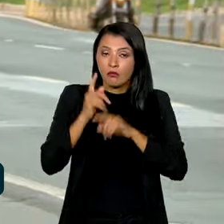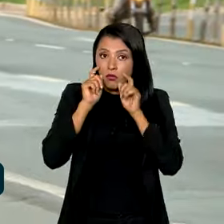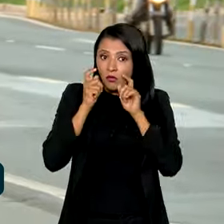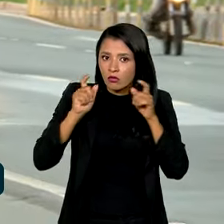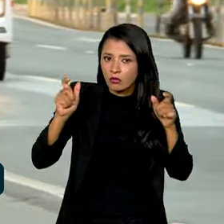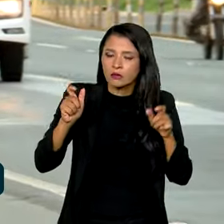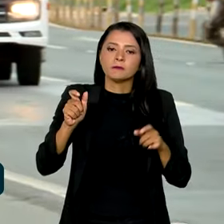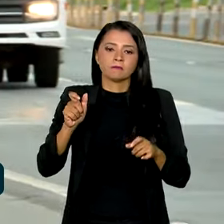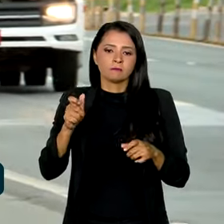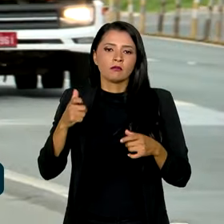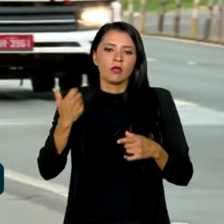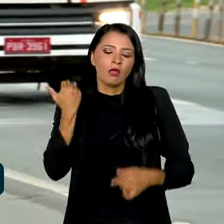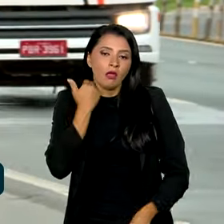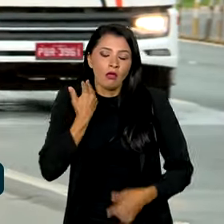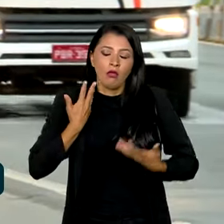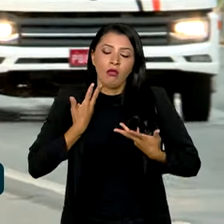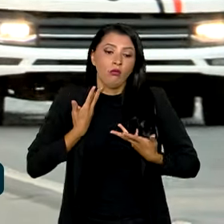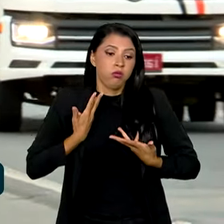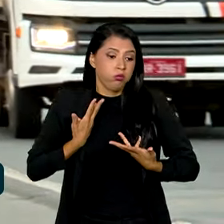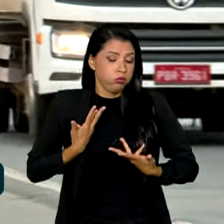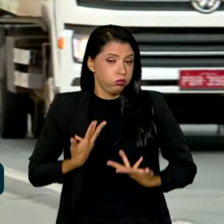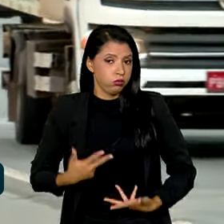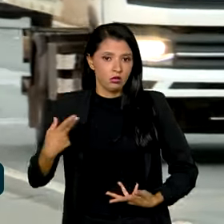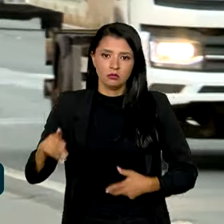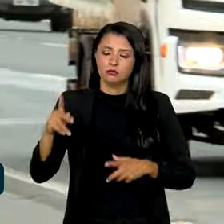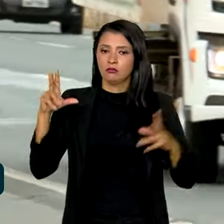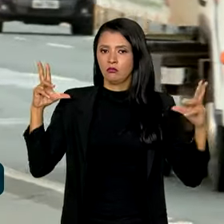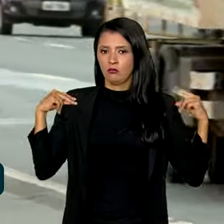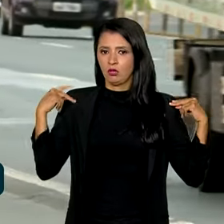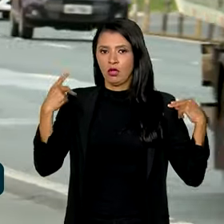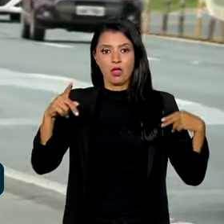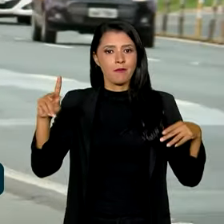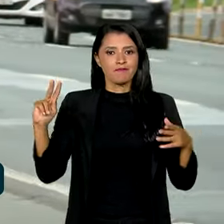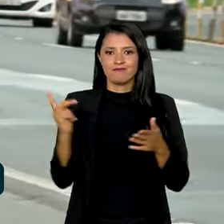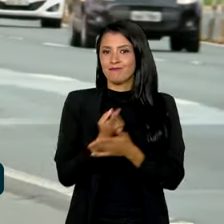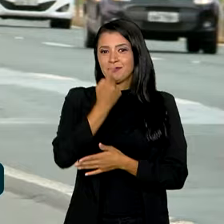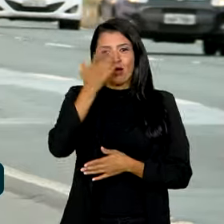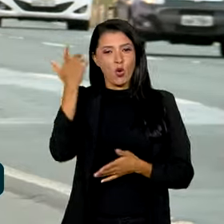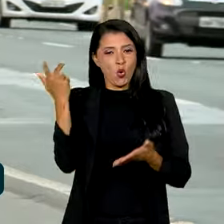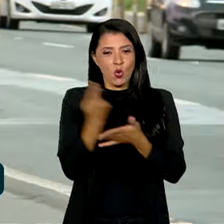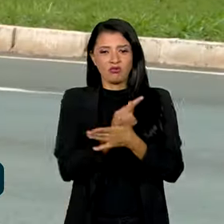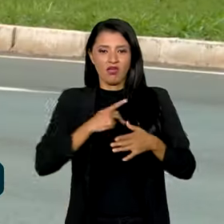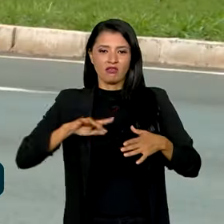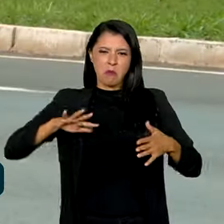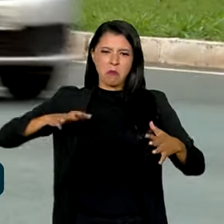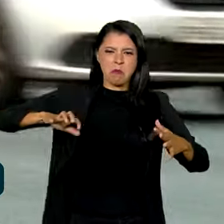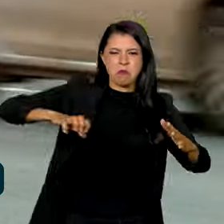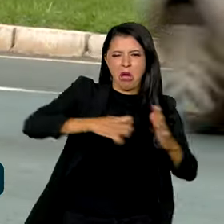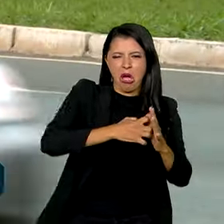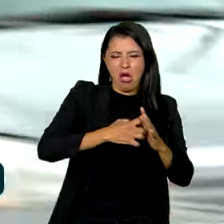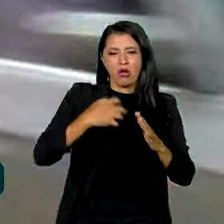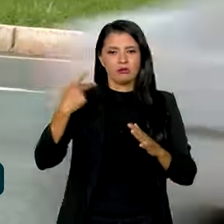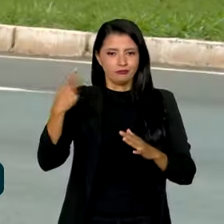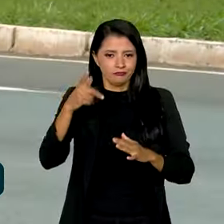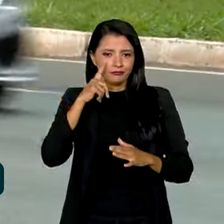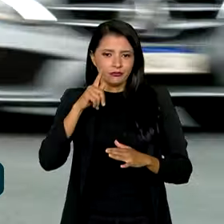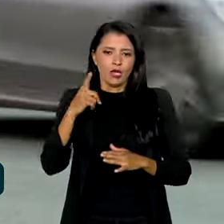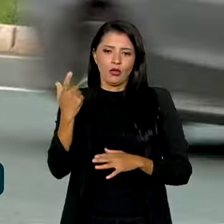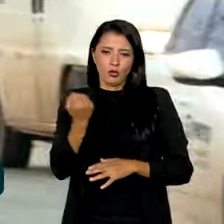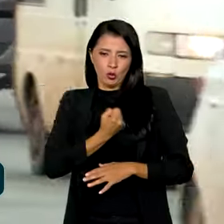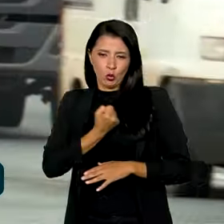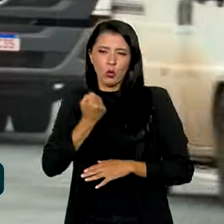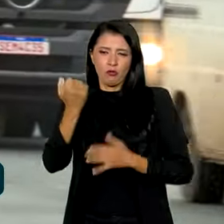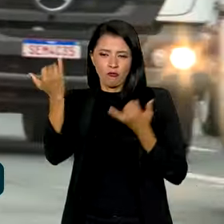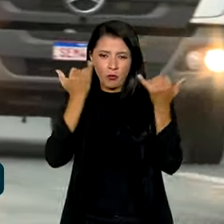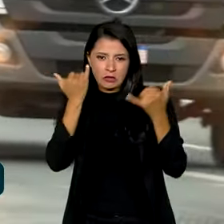exaustão dos motoristas é uma das principais causas de acidentes com veículos pesados. Segundo dados da operação,